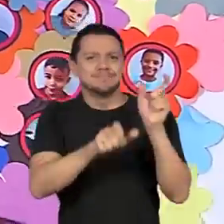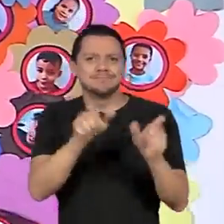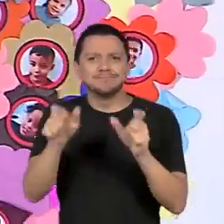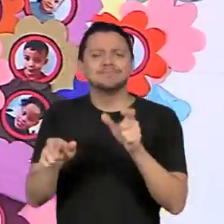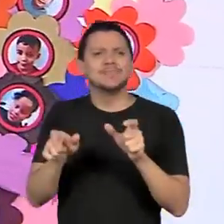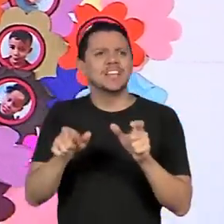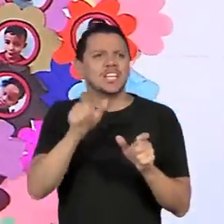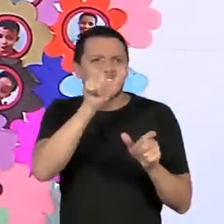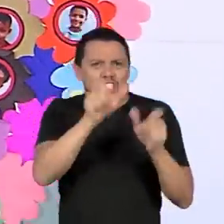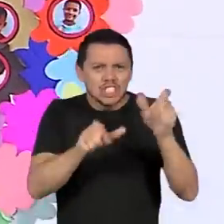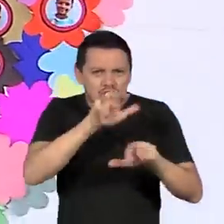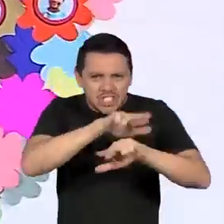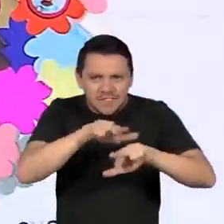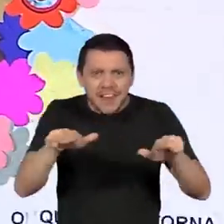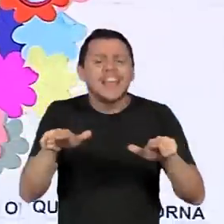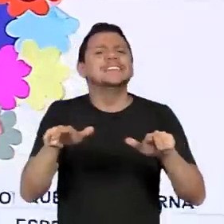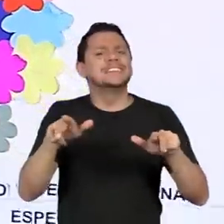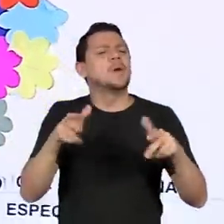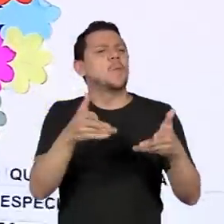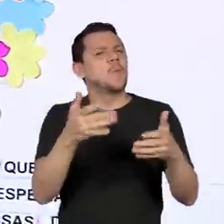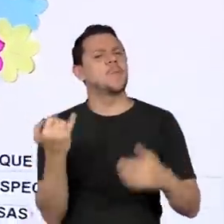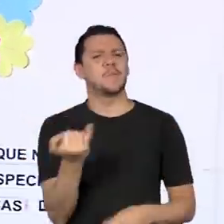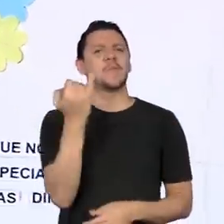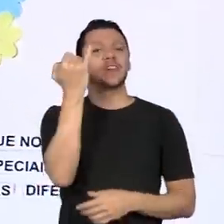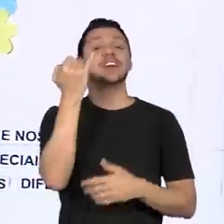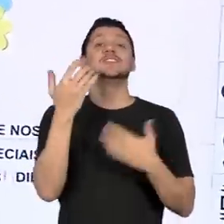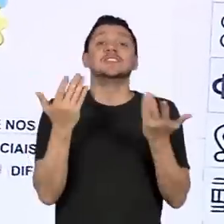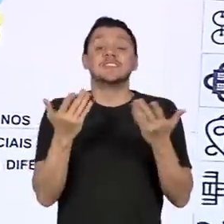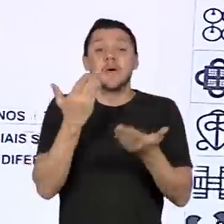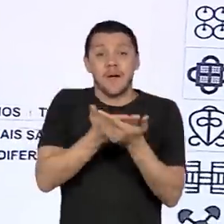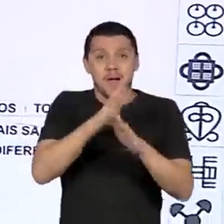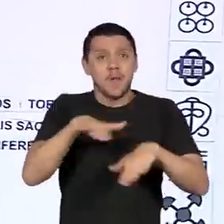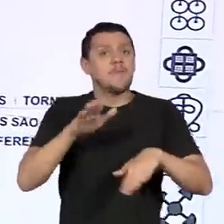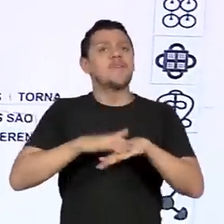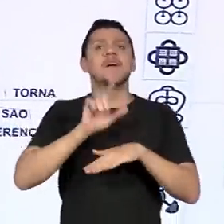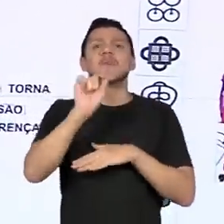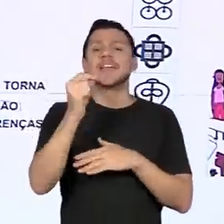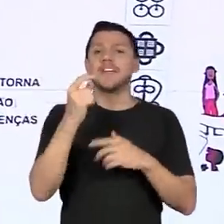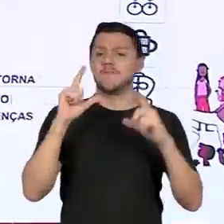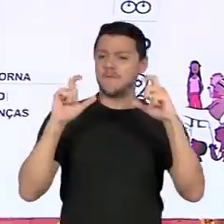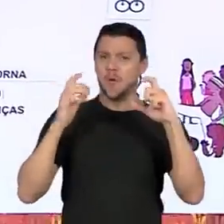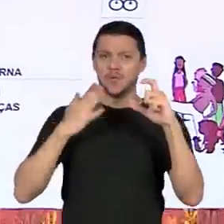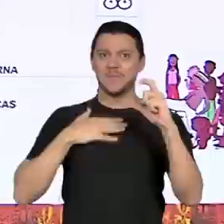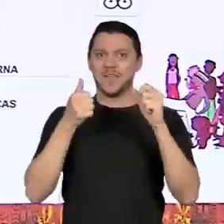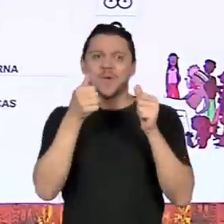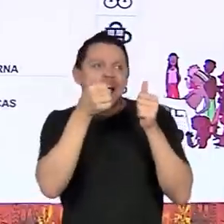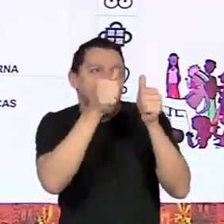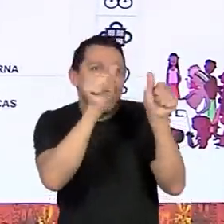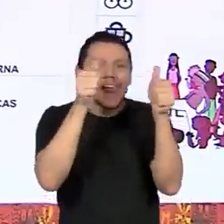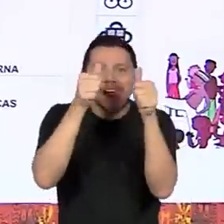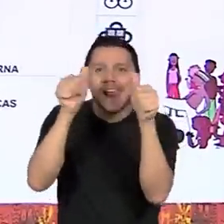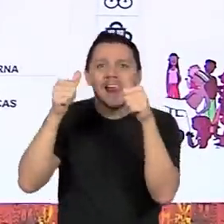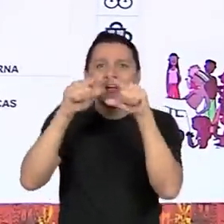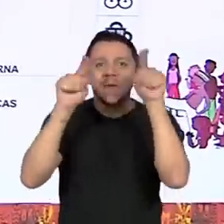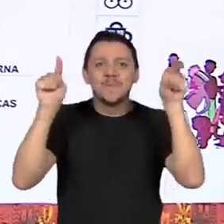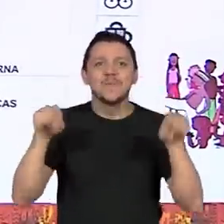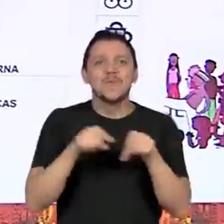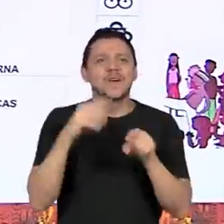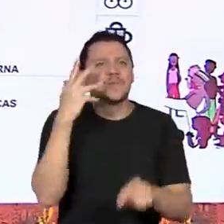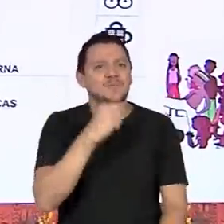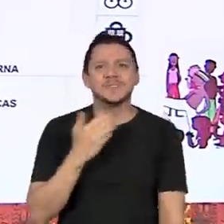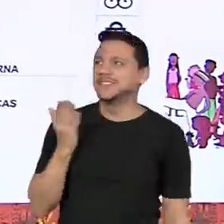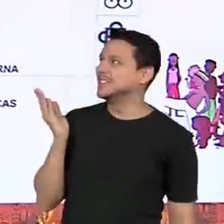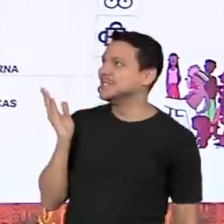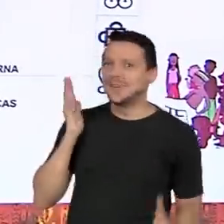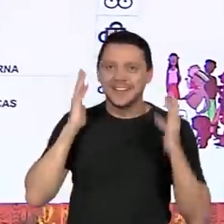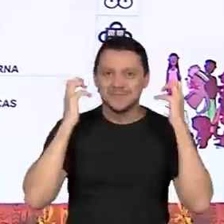colam as próprias fotos em um mural personalizado. E se tornam um lindo ornamento nesse cabelo black. Um